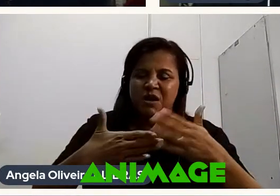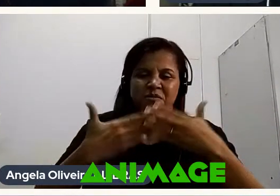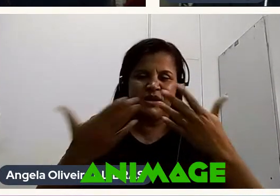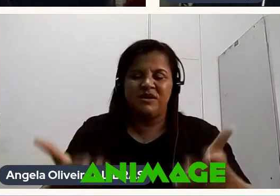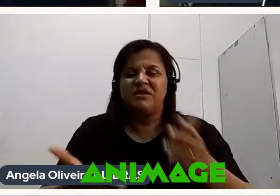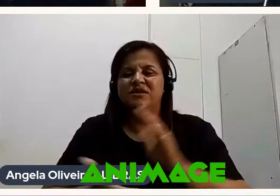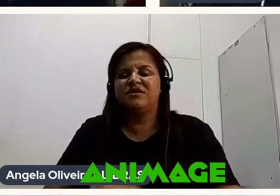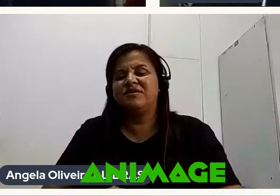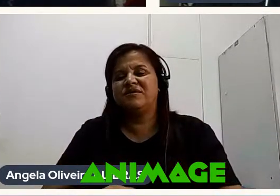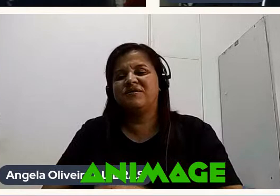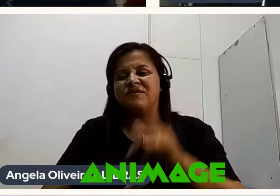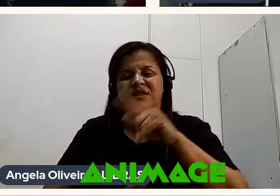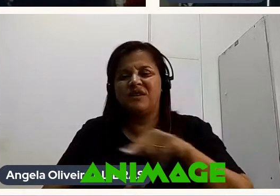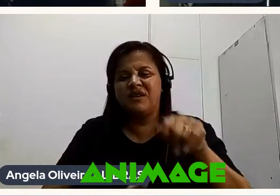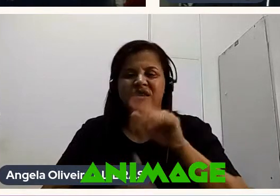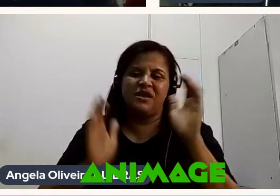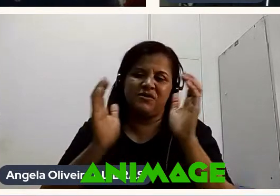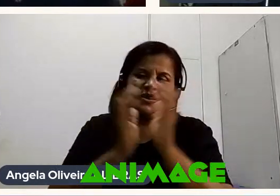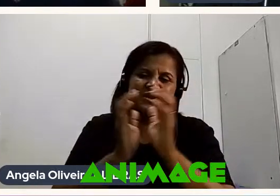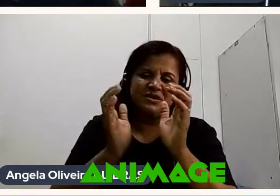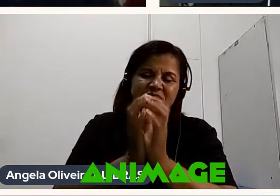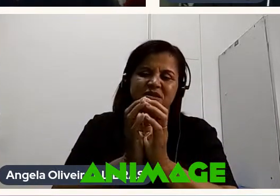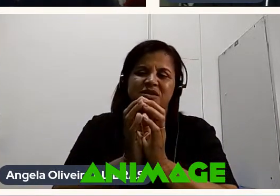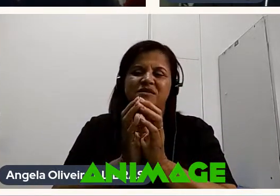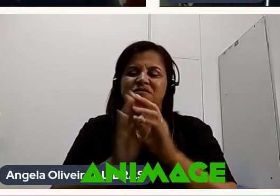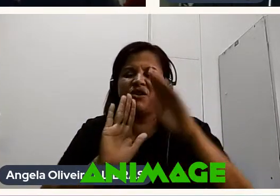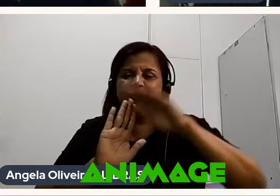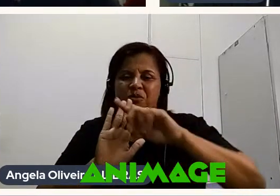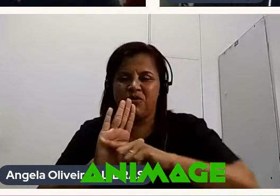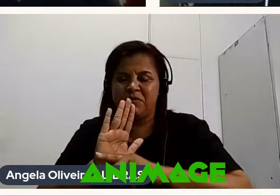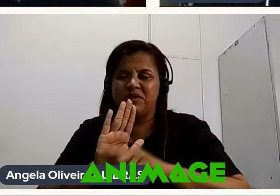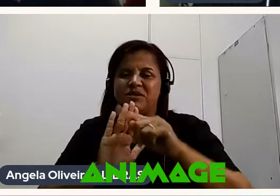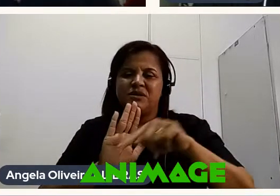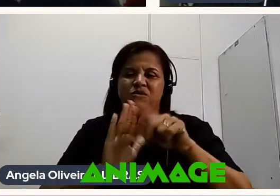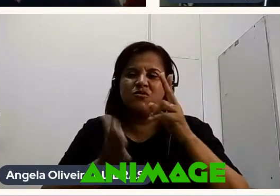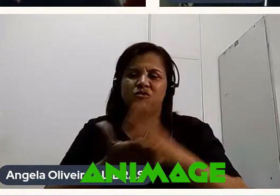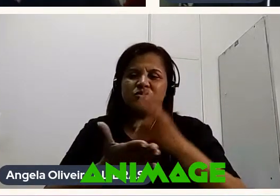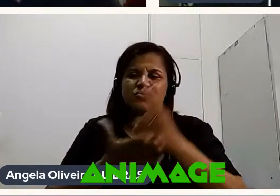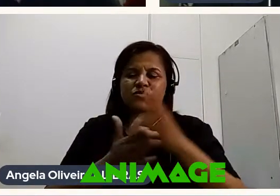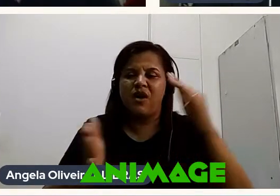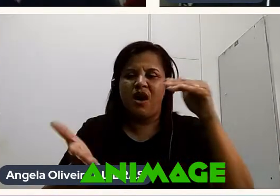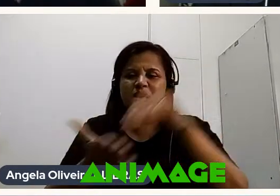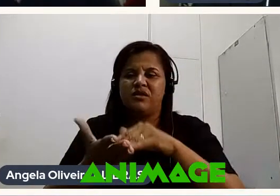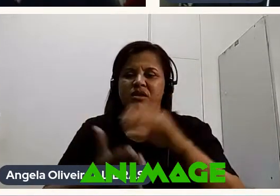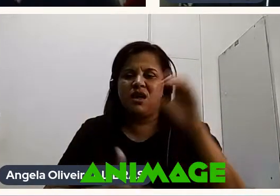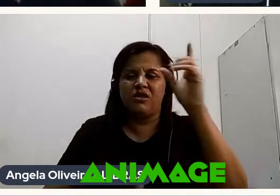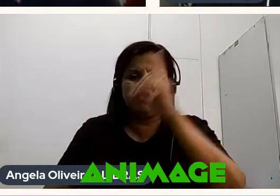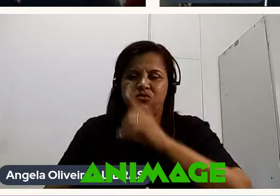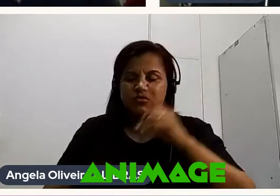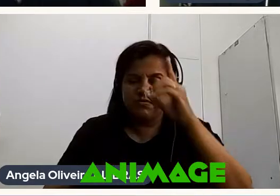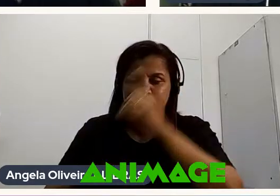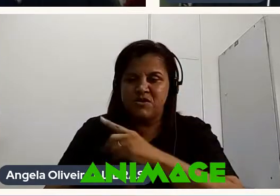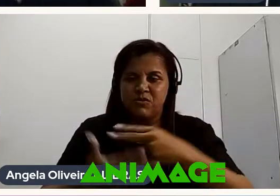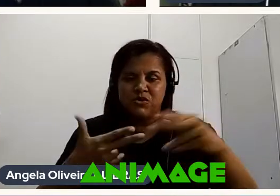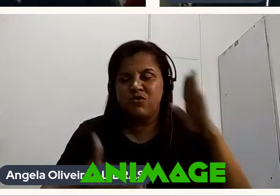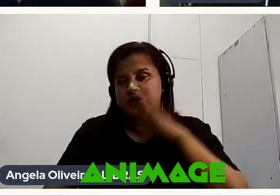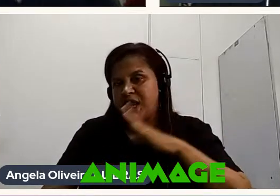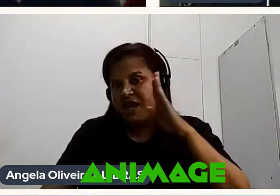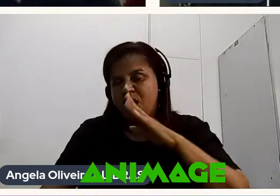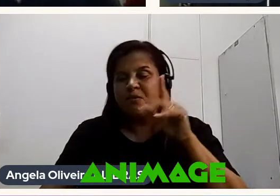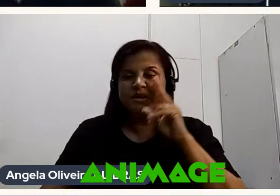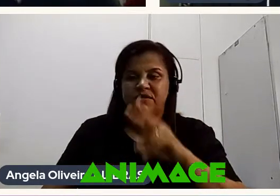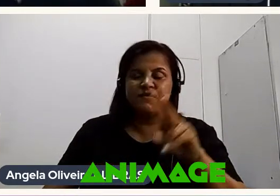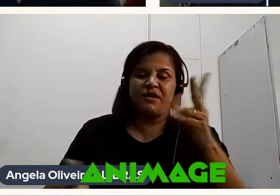Quem não está no Recife Tem uma programação online Que continua até domingo Muita coisa legal Para se ver ainda